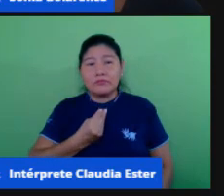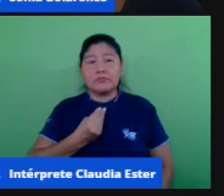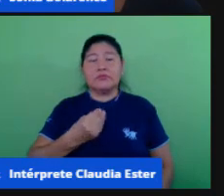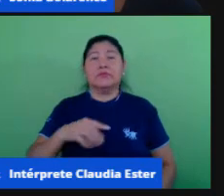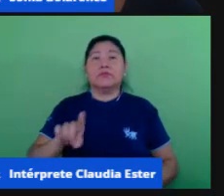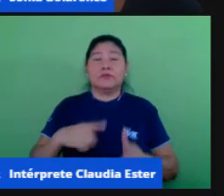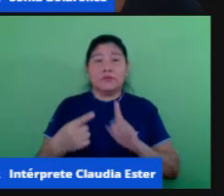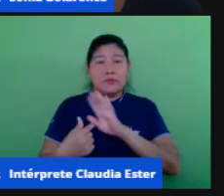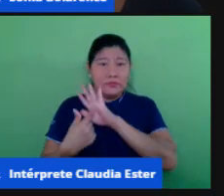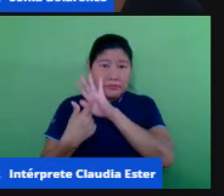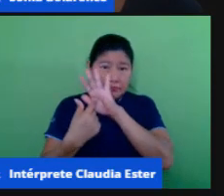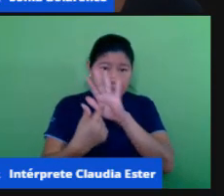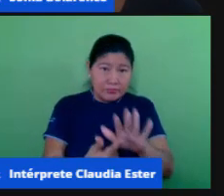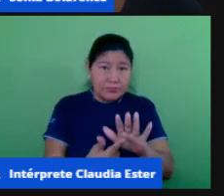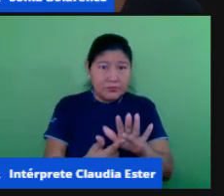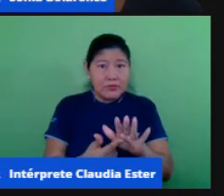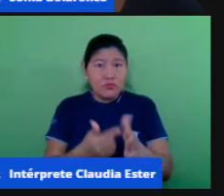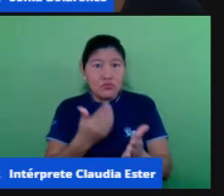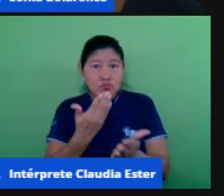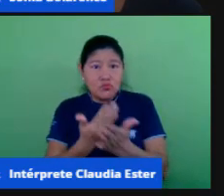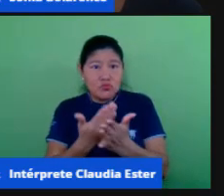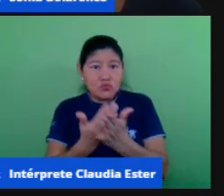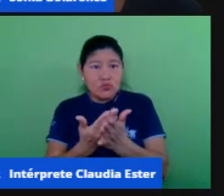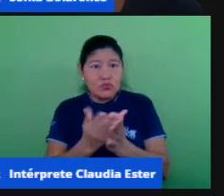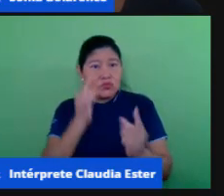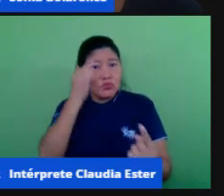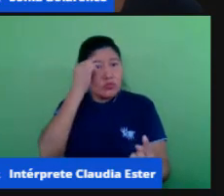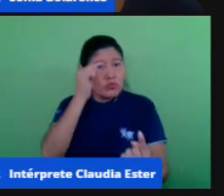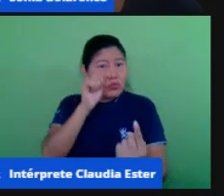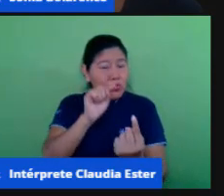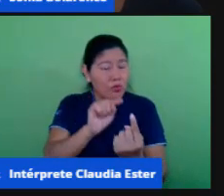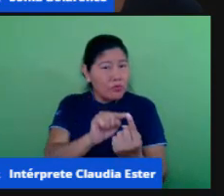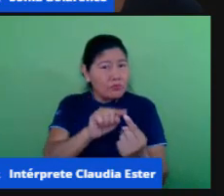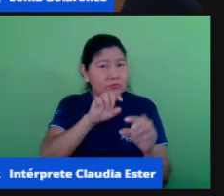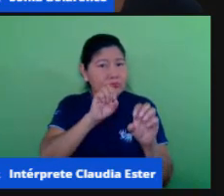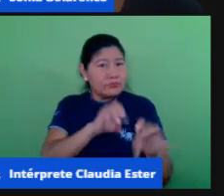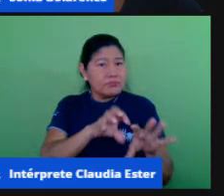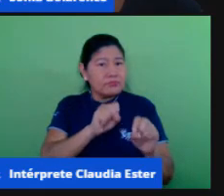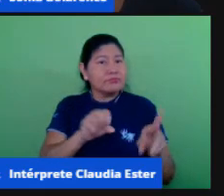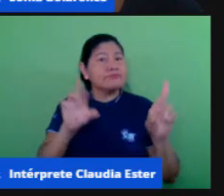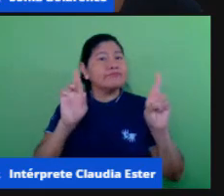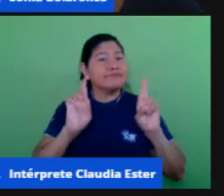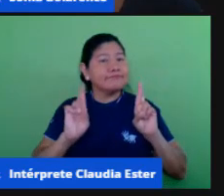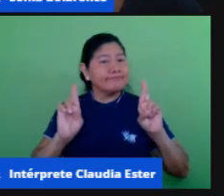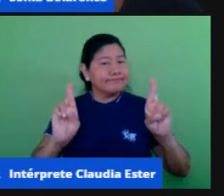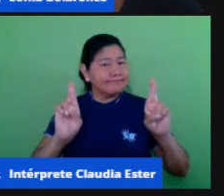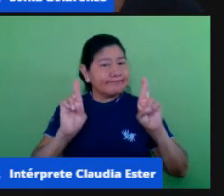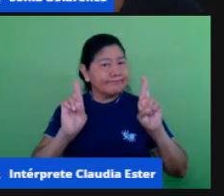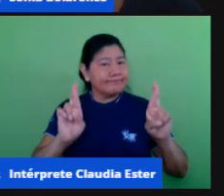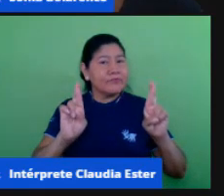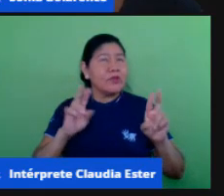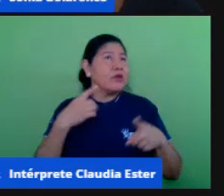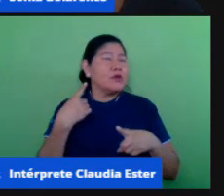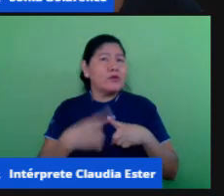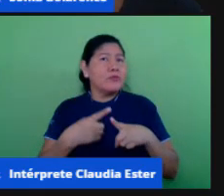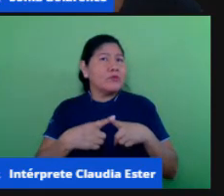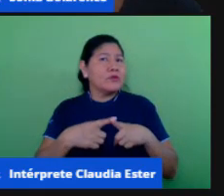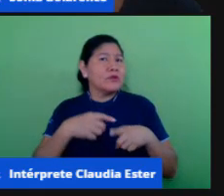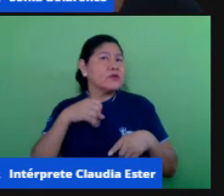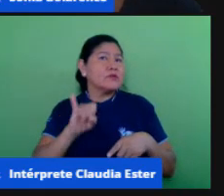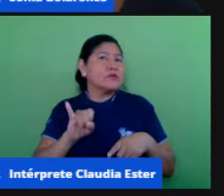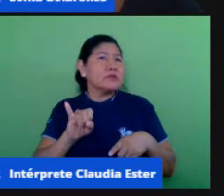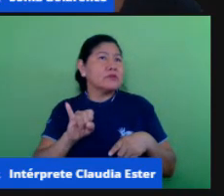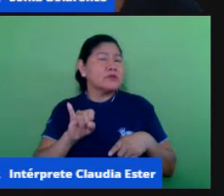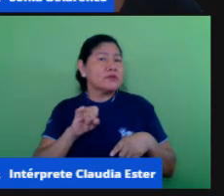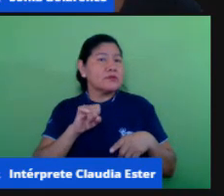e a perspectiva dele de educação e esperança. Porque o que seria da educação se a